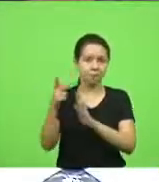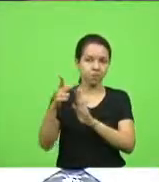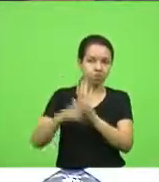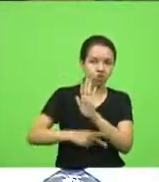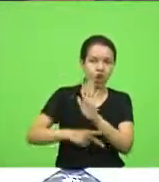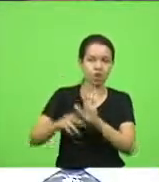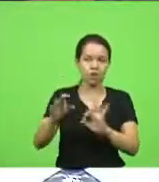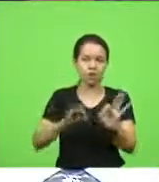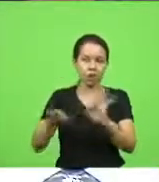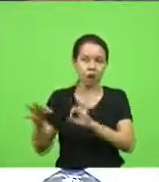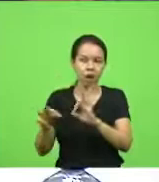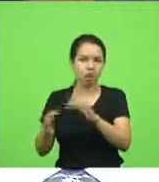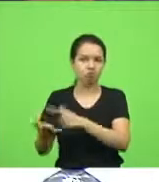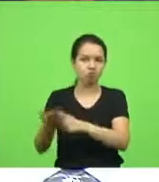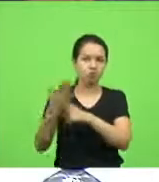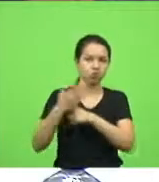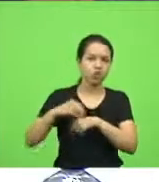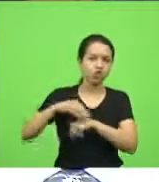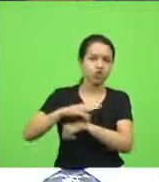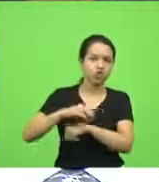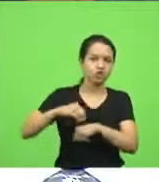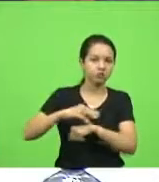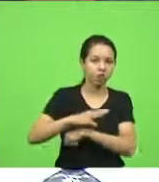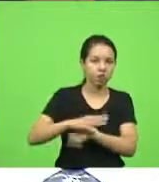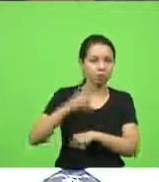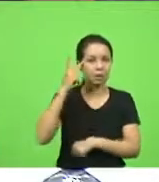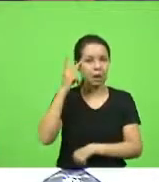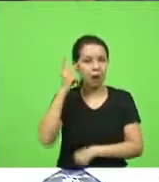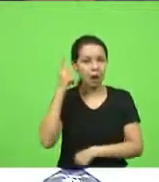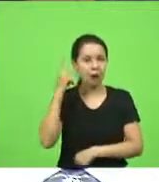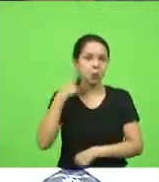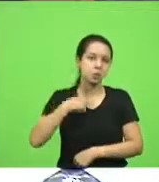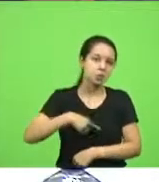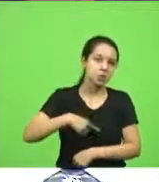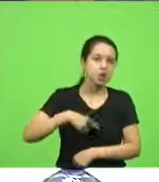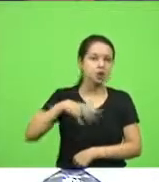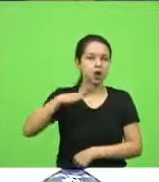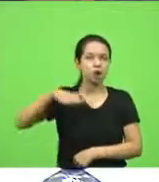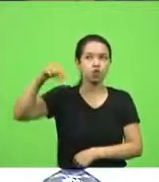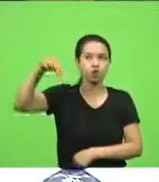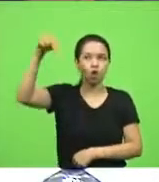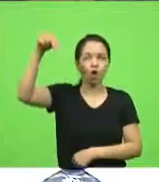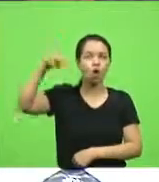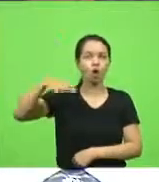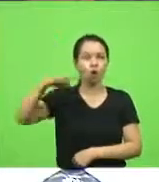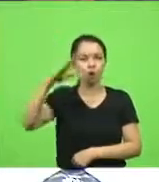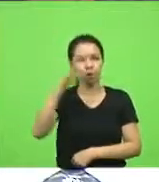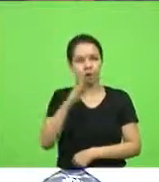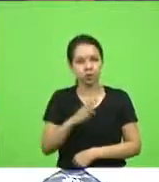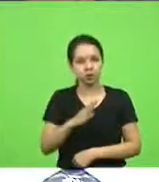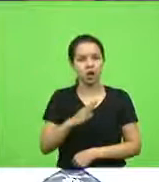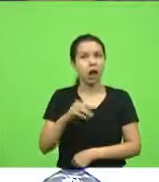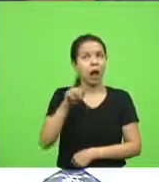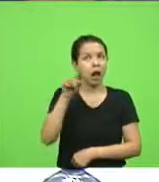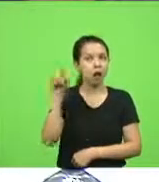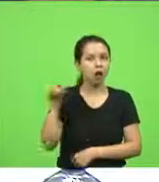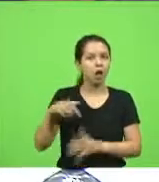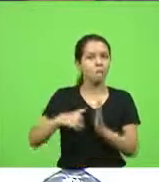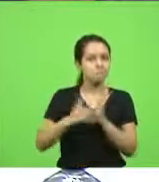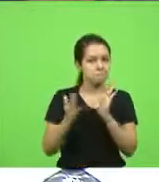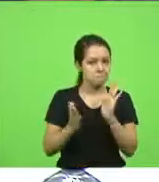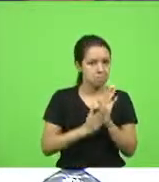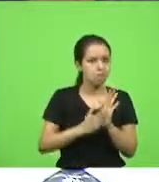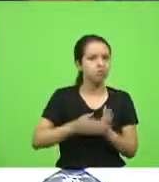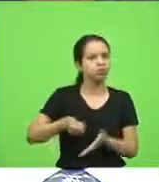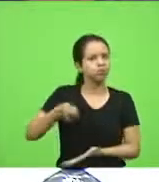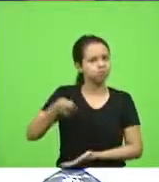São Paulo, de Minas Gerais, do norte do nosso país, e lá as multas são bem rigorosas. E o que